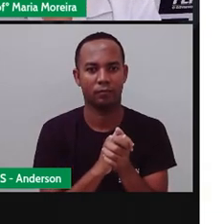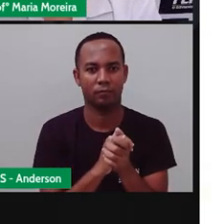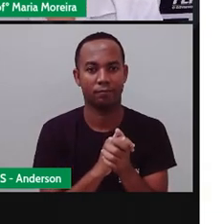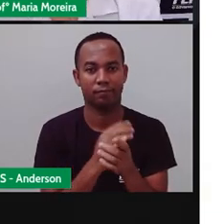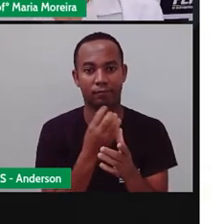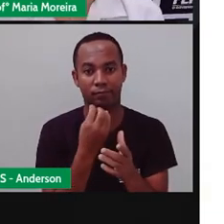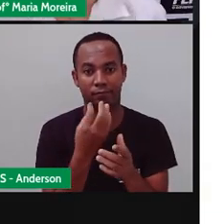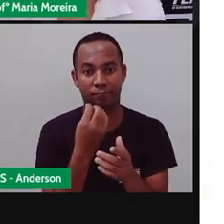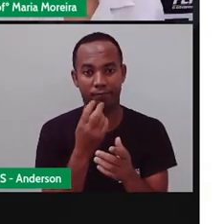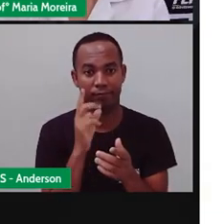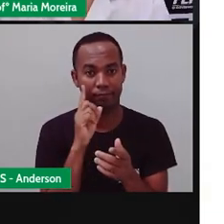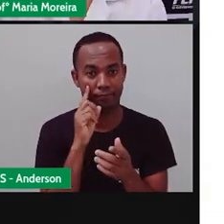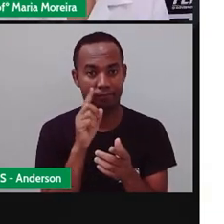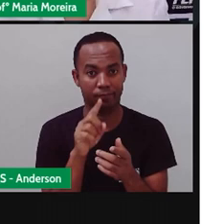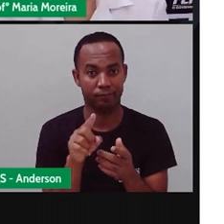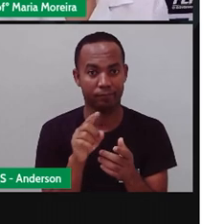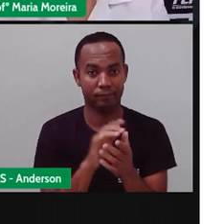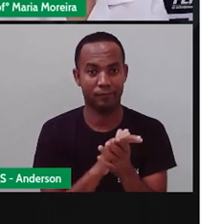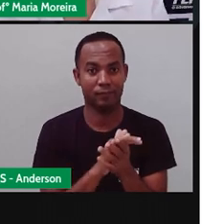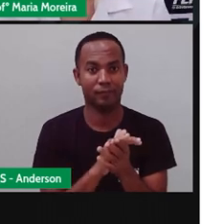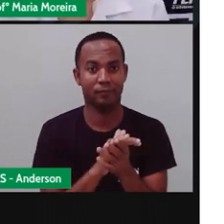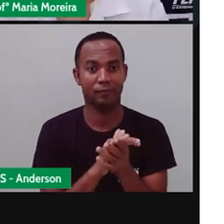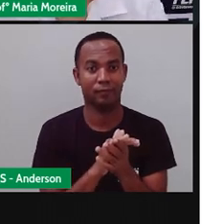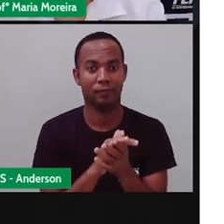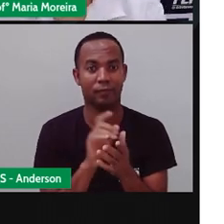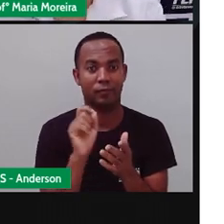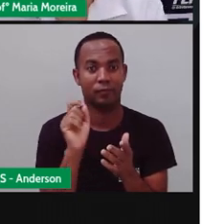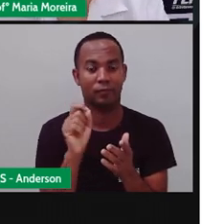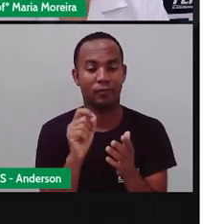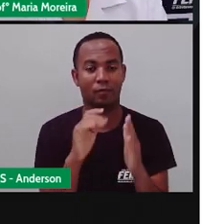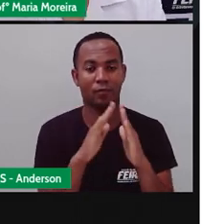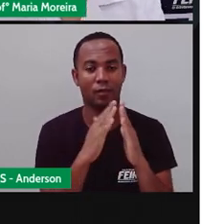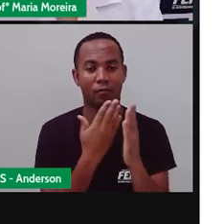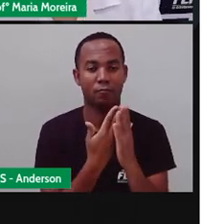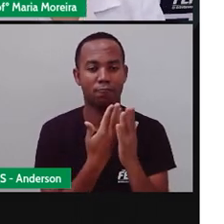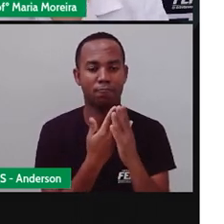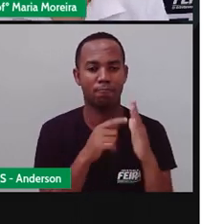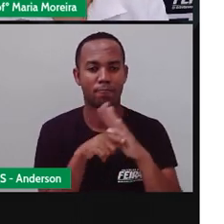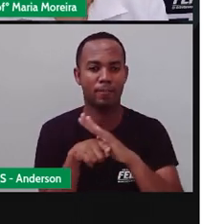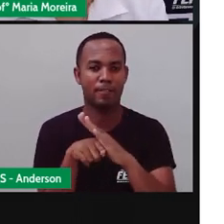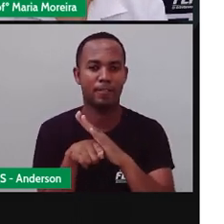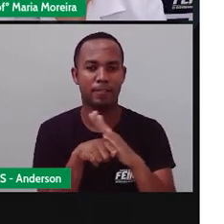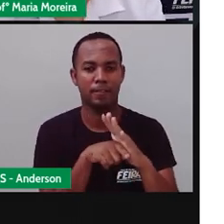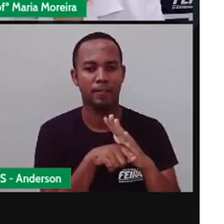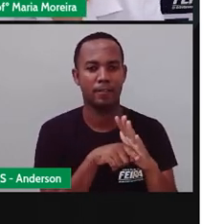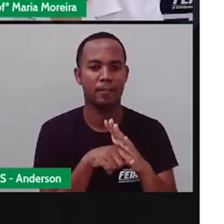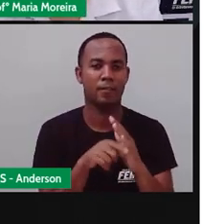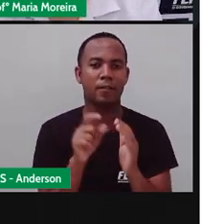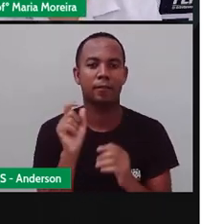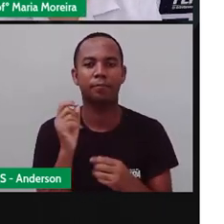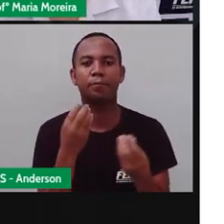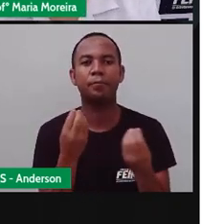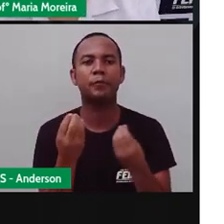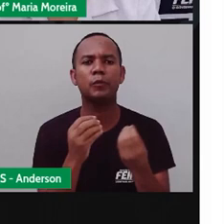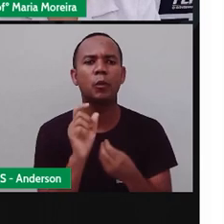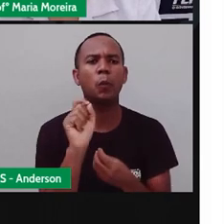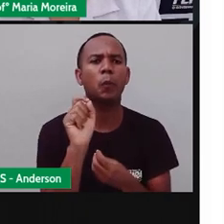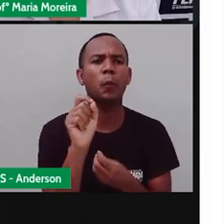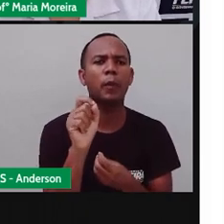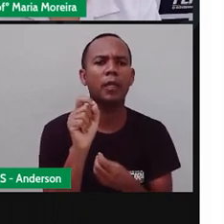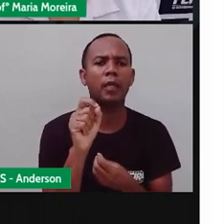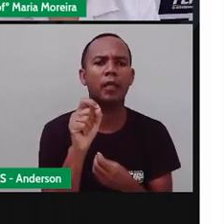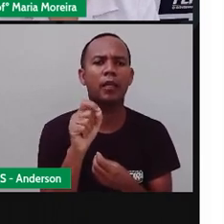Bom, vamos lá, Anderson, para aquela nossa velha sabatina bonita, né? O que é uma paisagem?